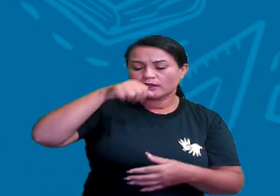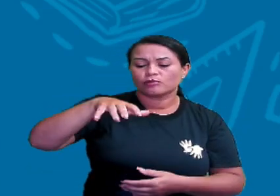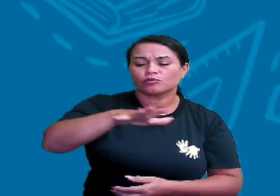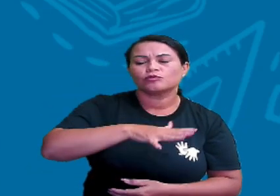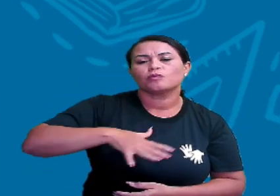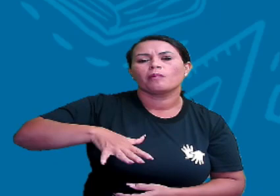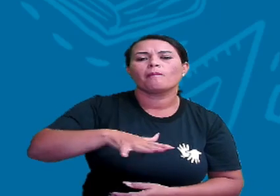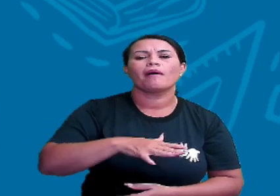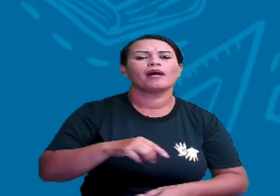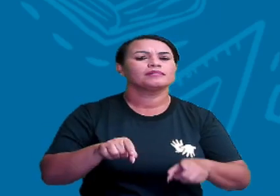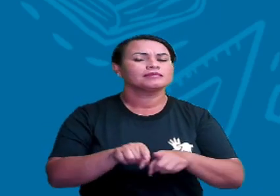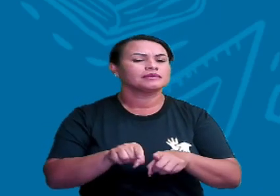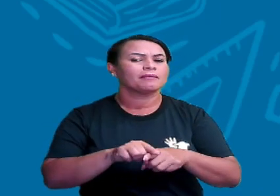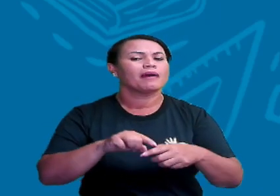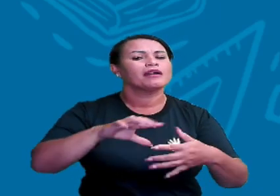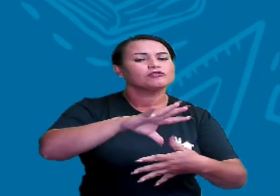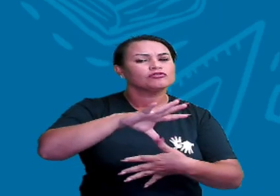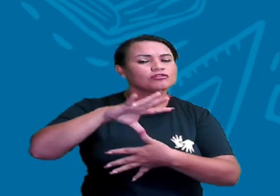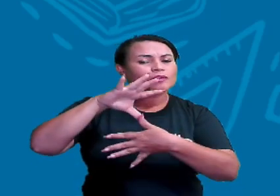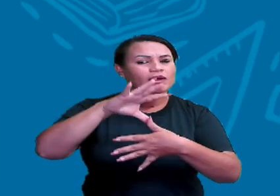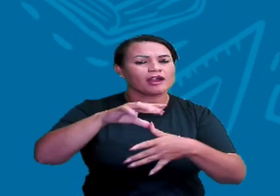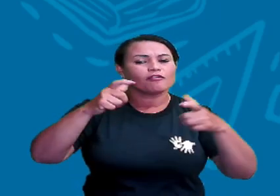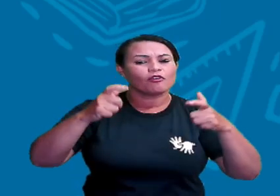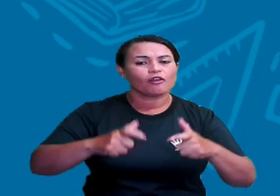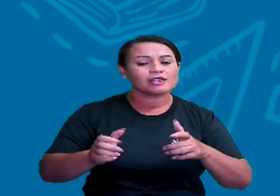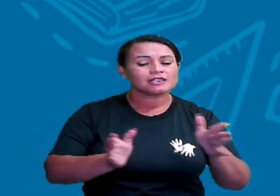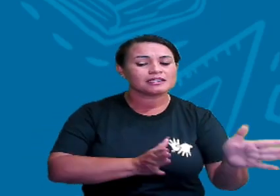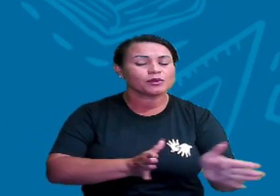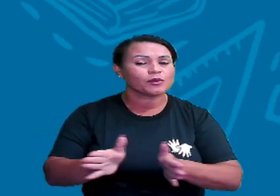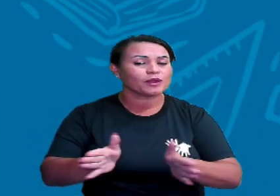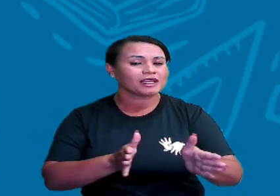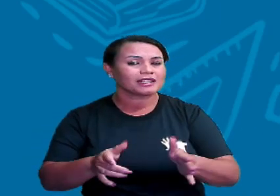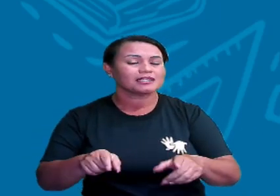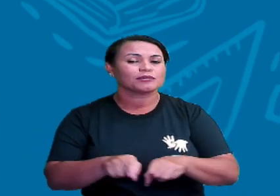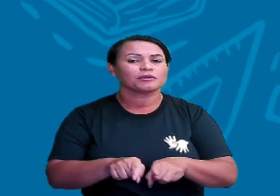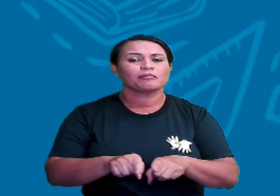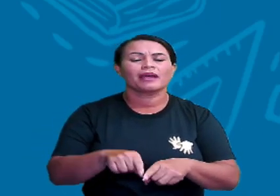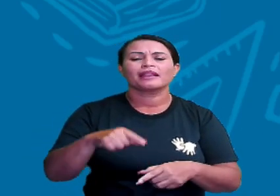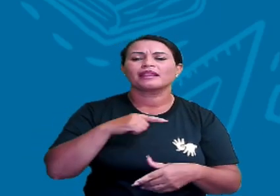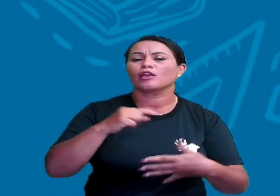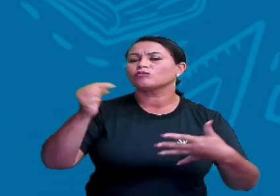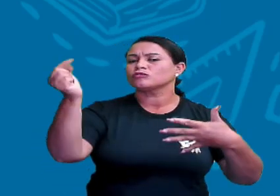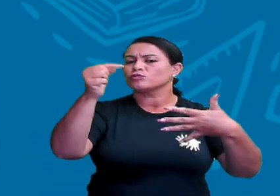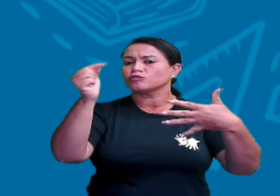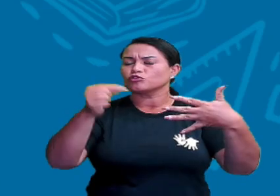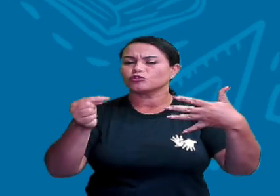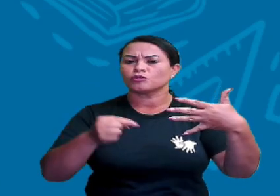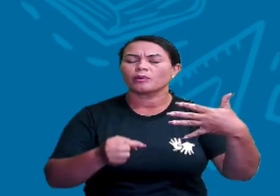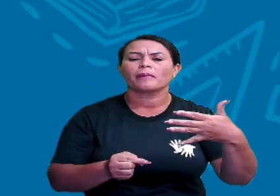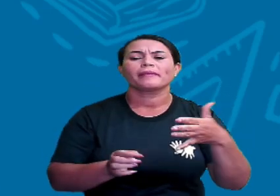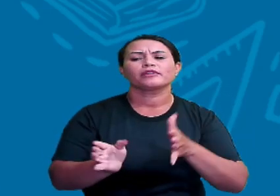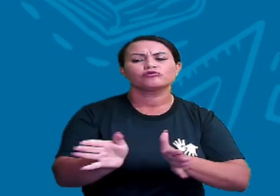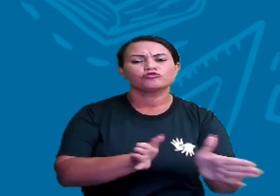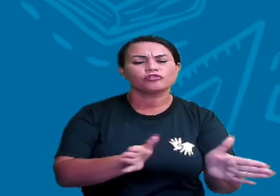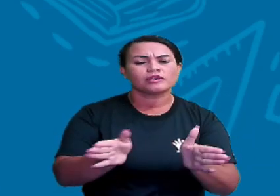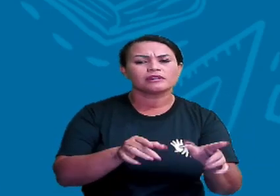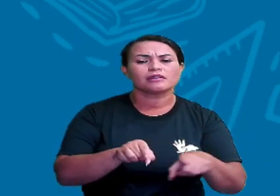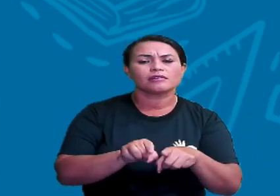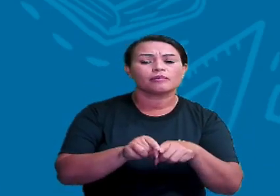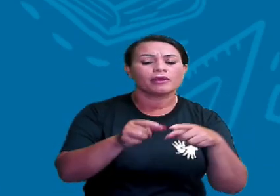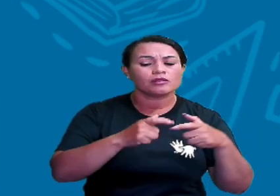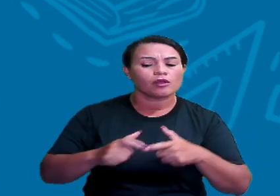geográfico, localização e orientação. E aí, nós vimos alguns instrumentos de orientação, de localização.